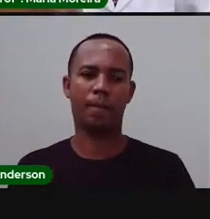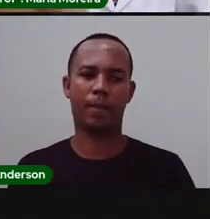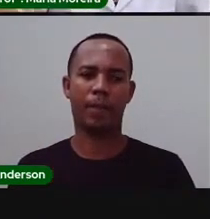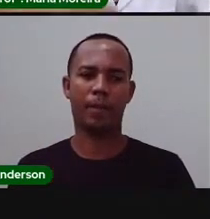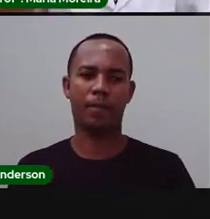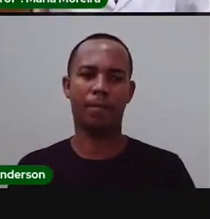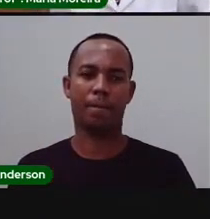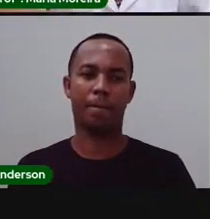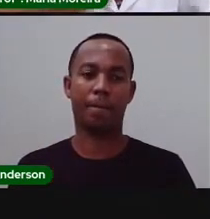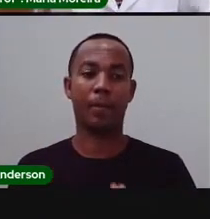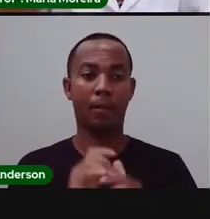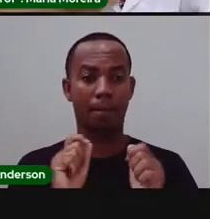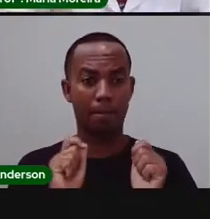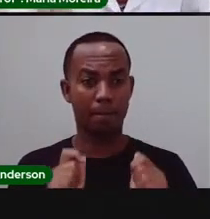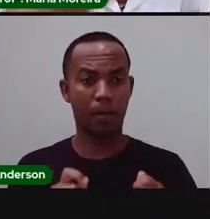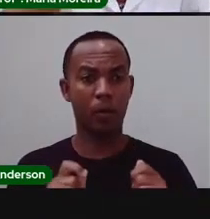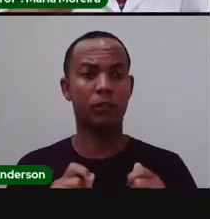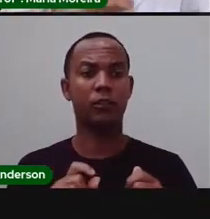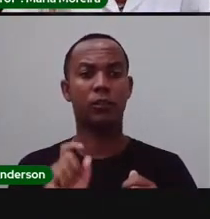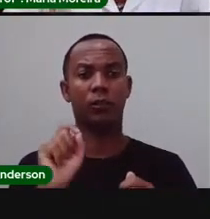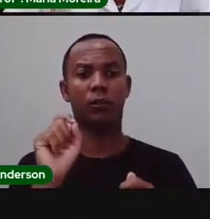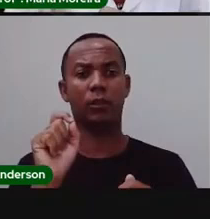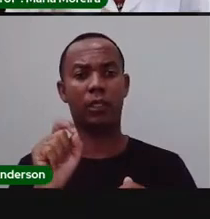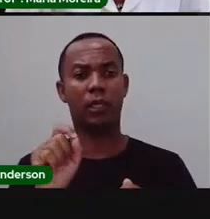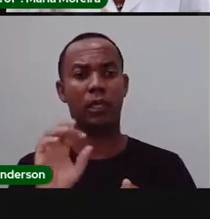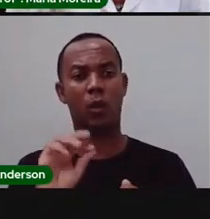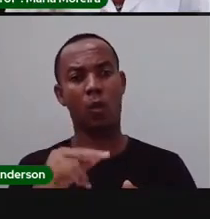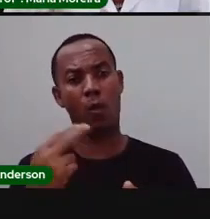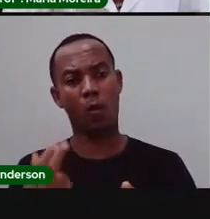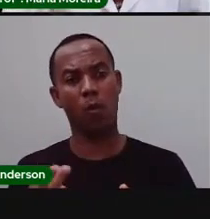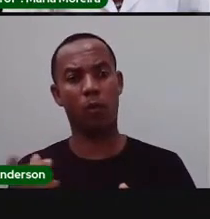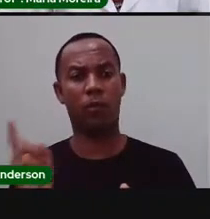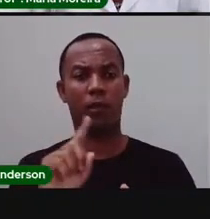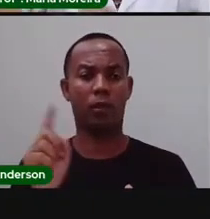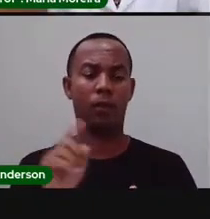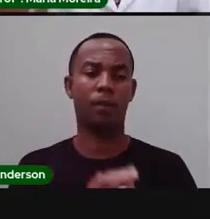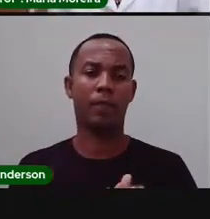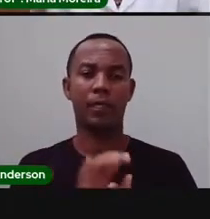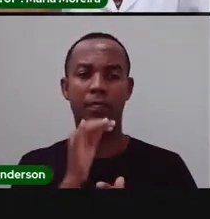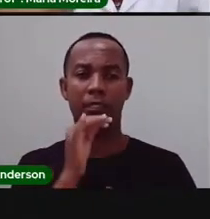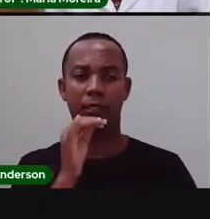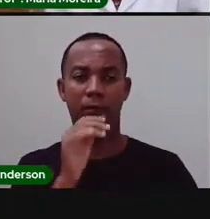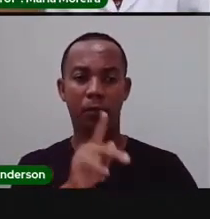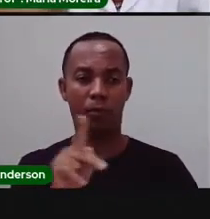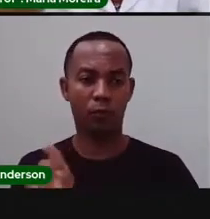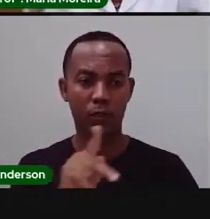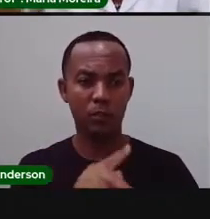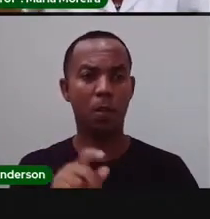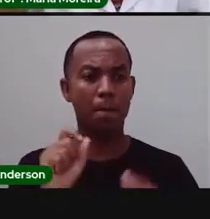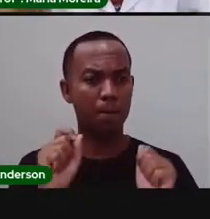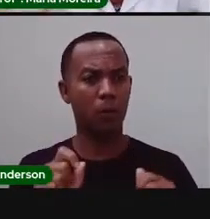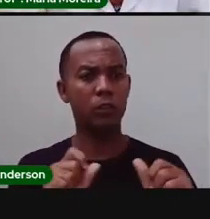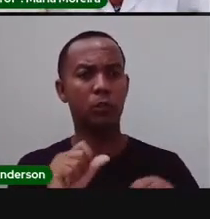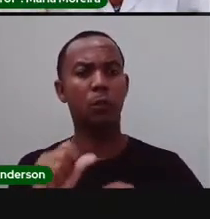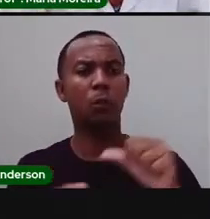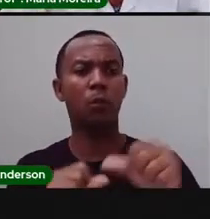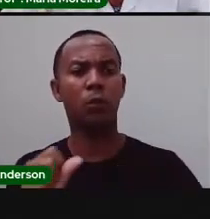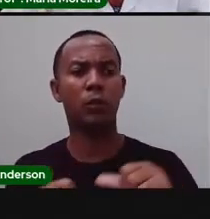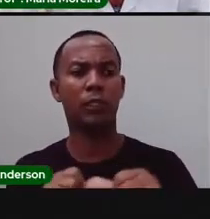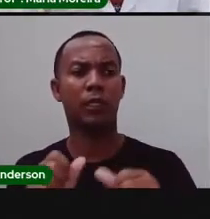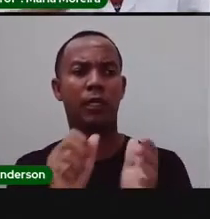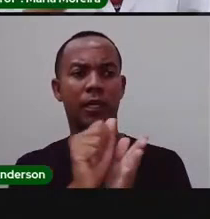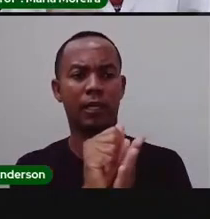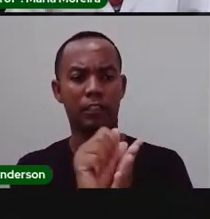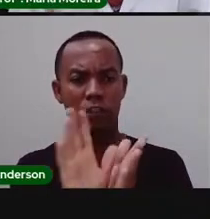de aula Ela pode ser Utilizada Ou Não Porque o professor Ele pode mandar Uma outra atividade Para